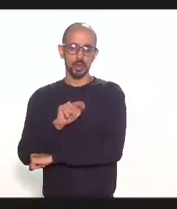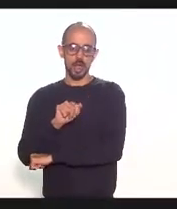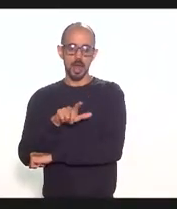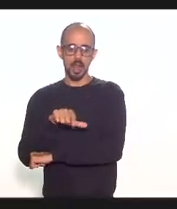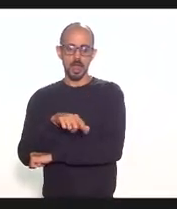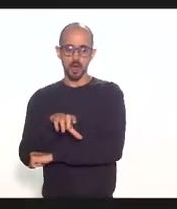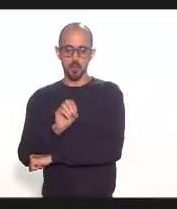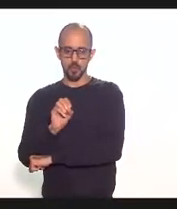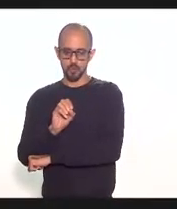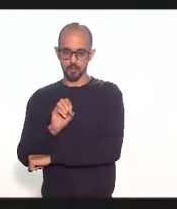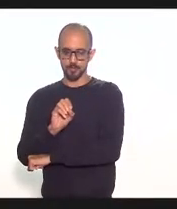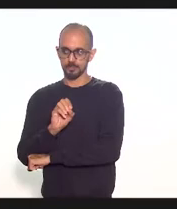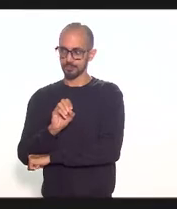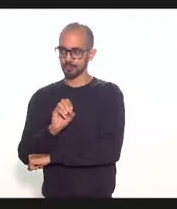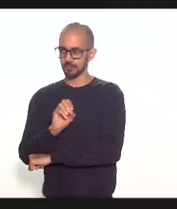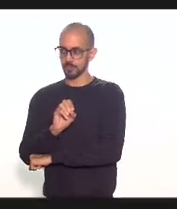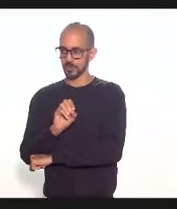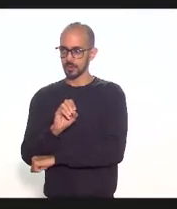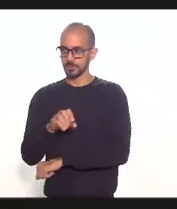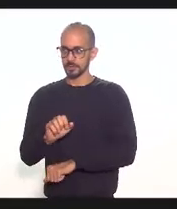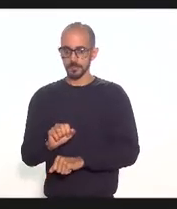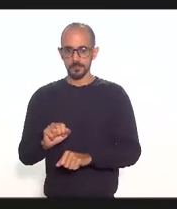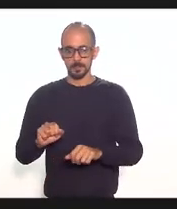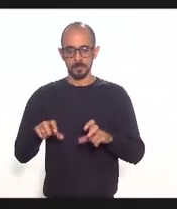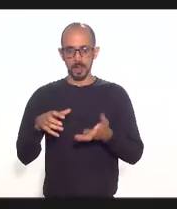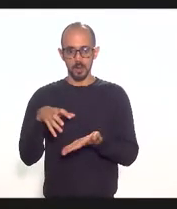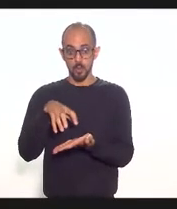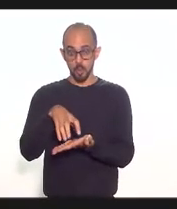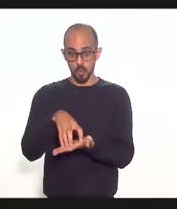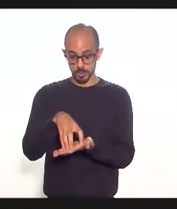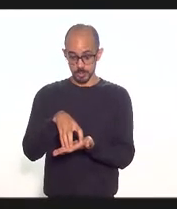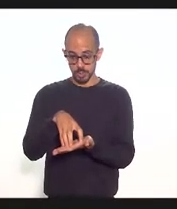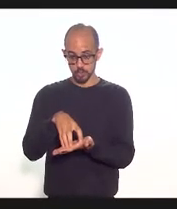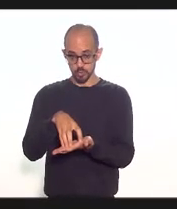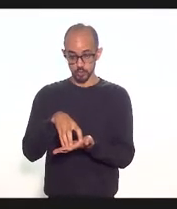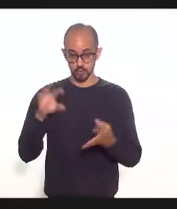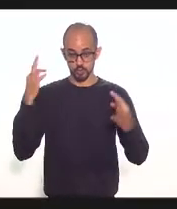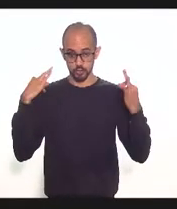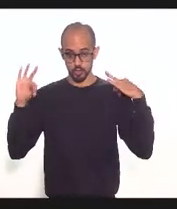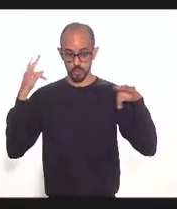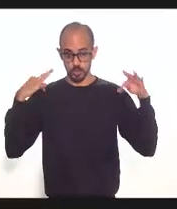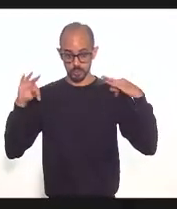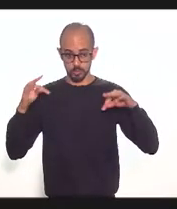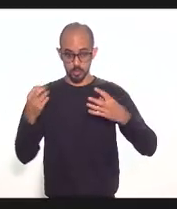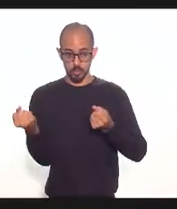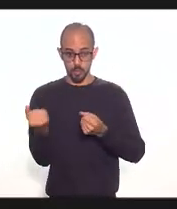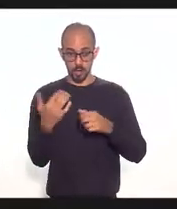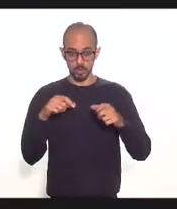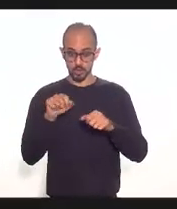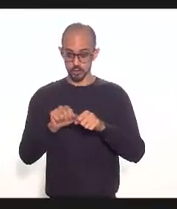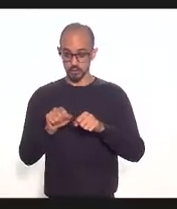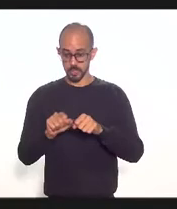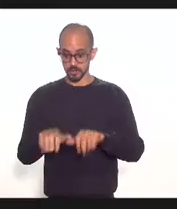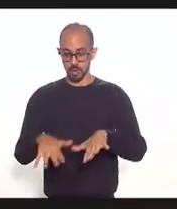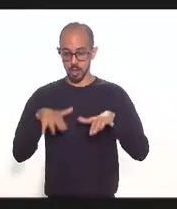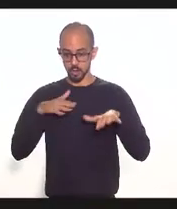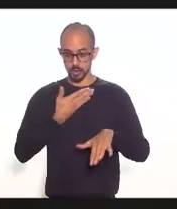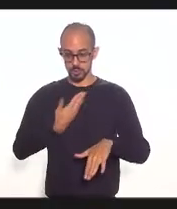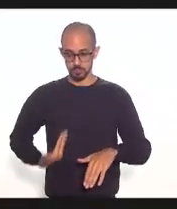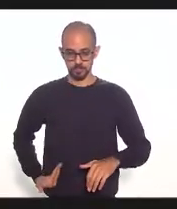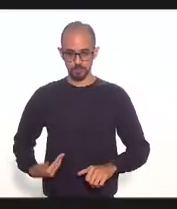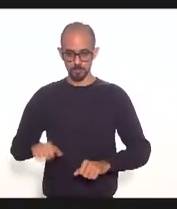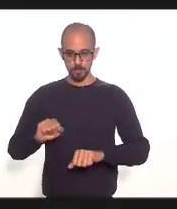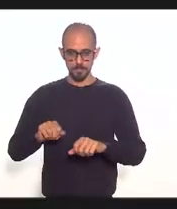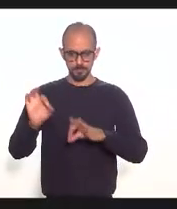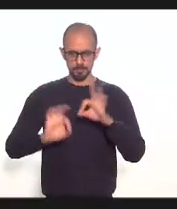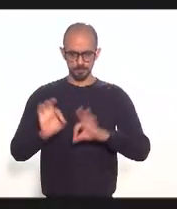na comissão através da comissão de turismo fizemos também uma audiência pública a respeito do plano estadual